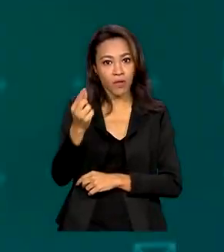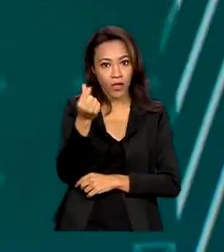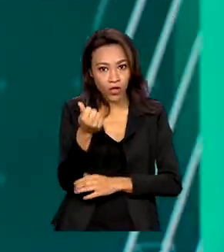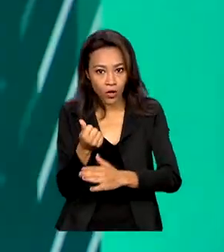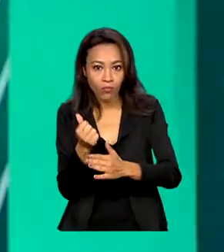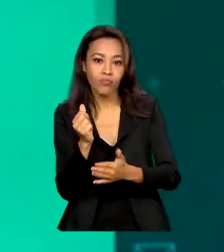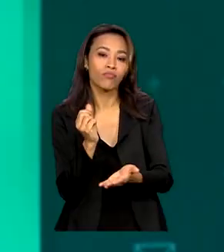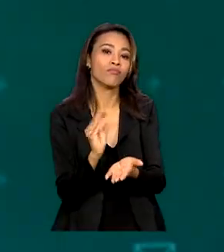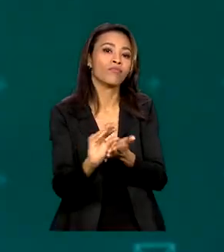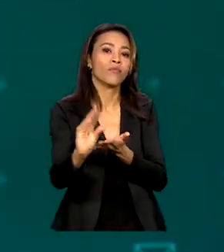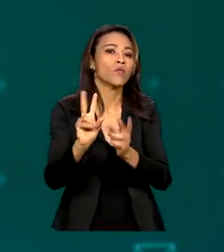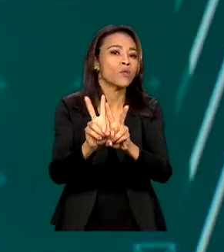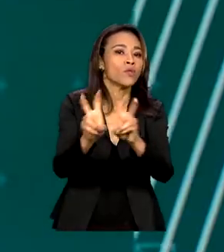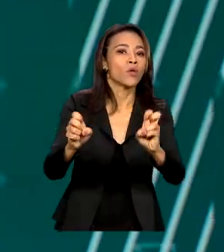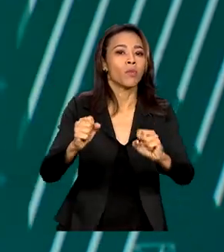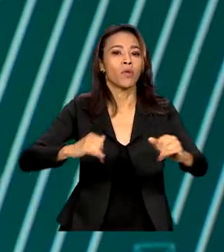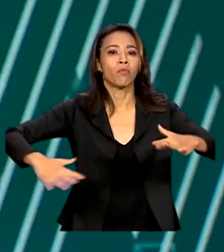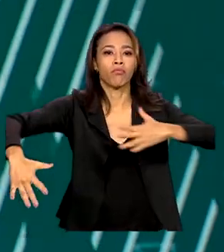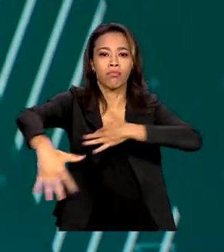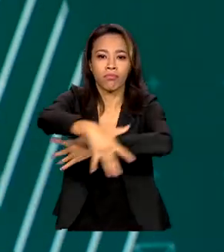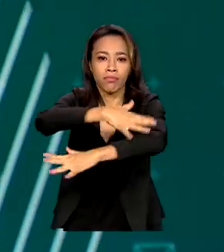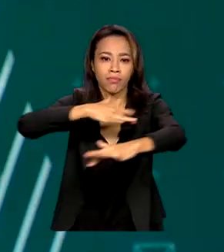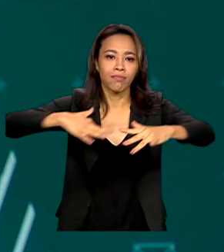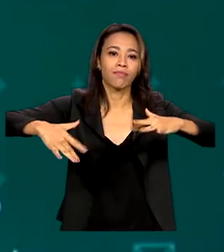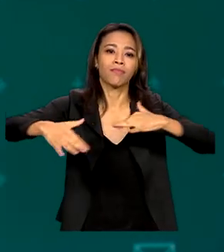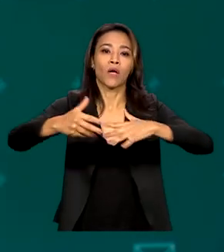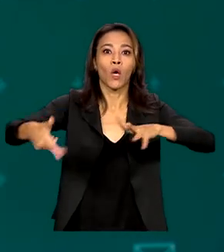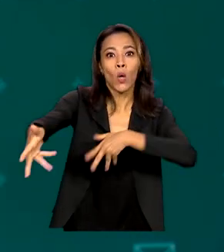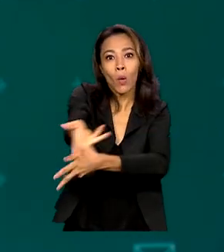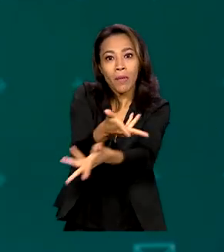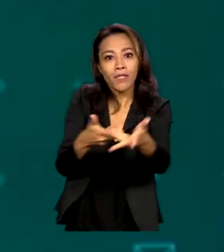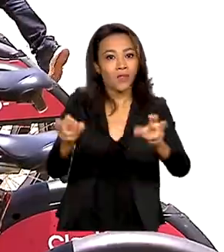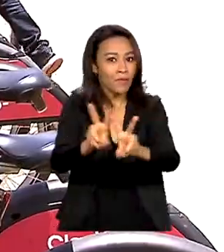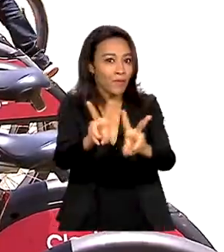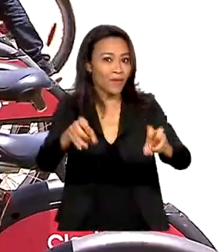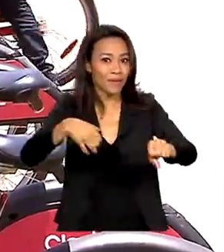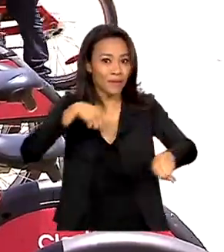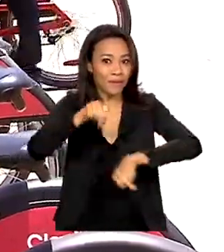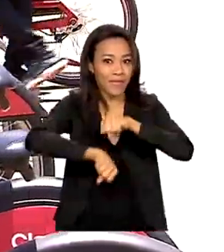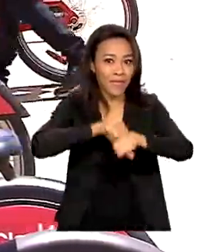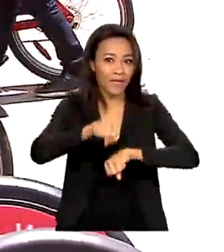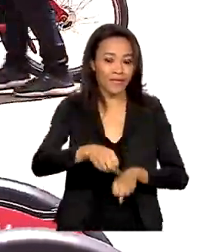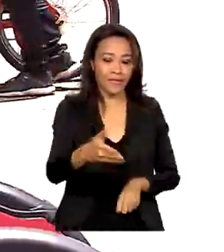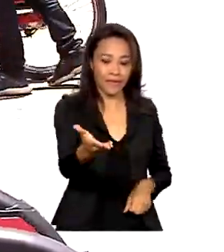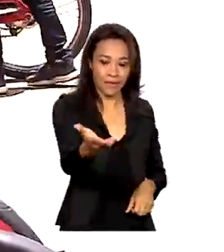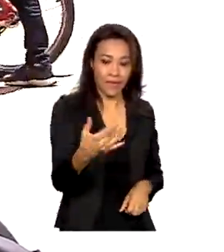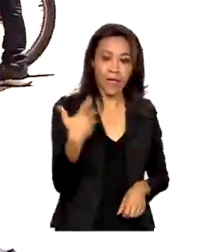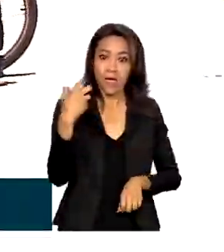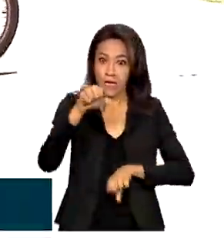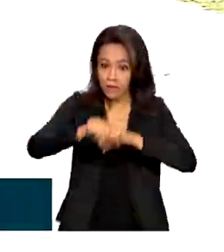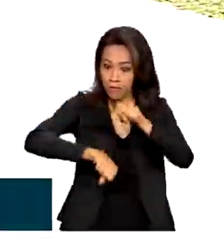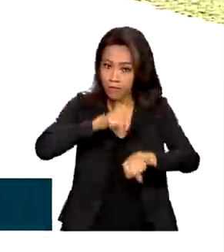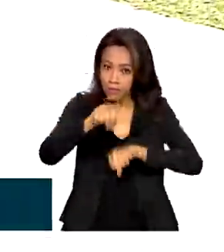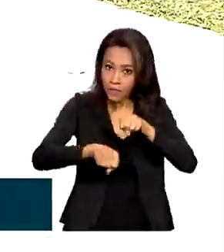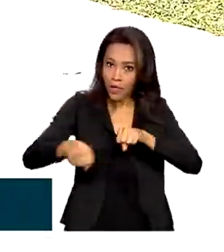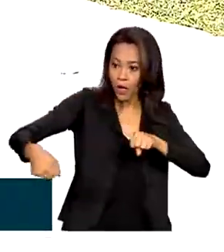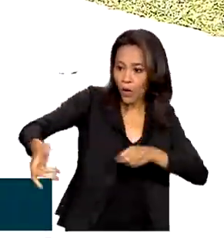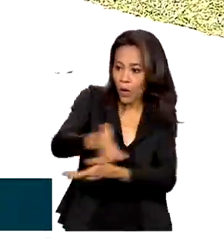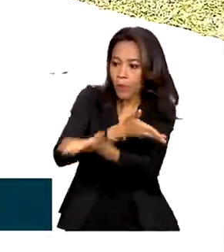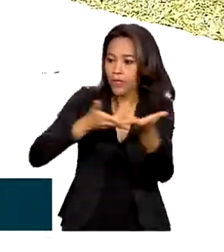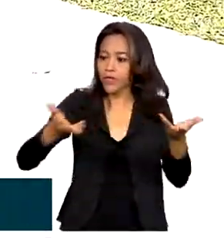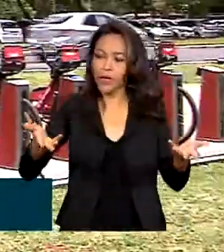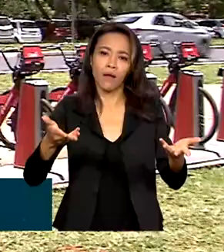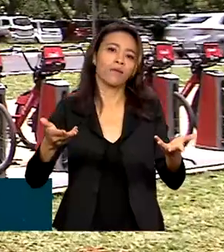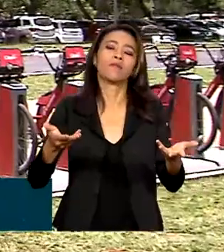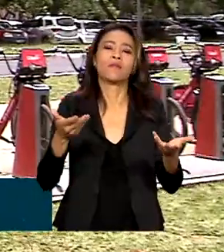de mobilidade urbana por meio do compartilhamento de bicicletas. As bicicletas compartilhadas, comuns ou